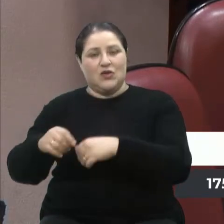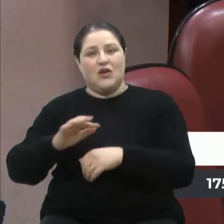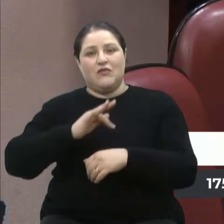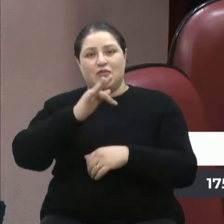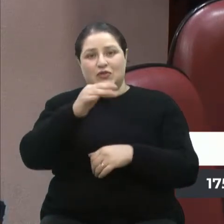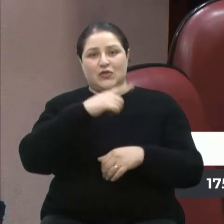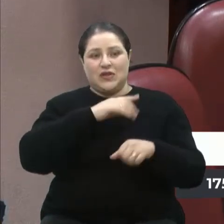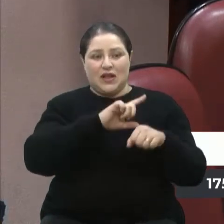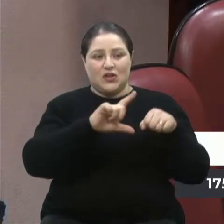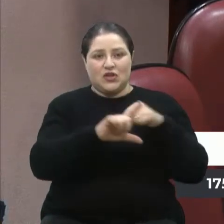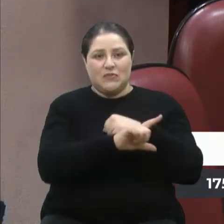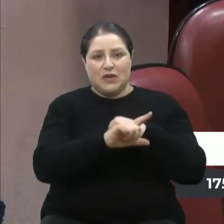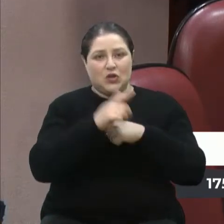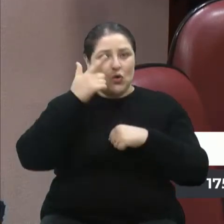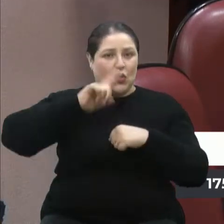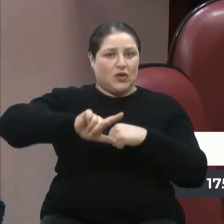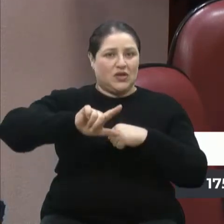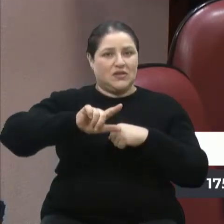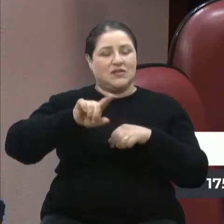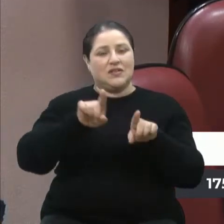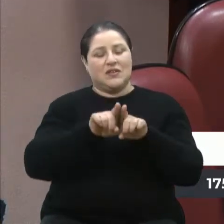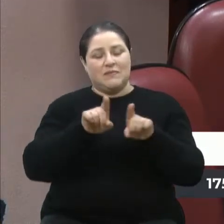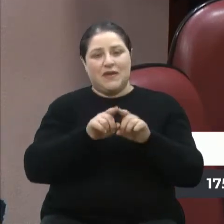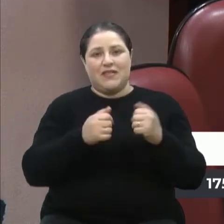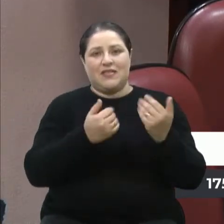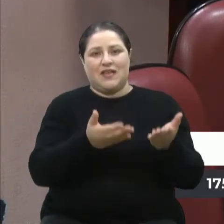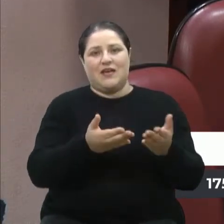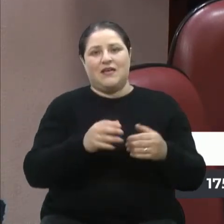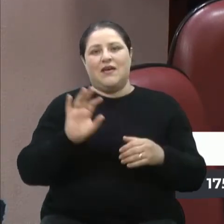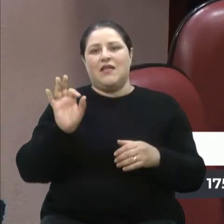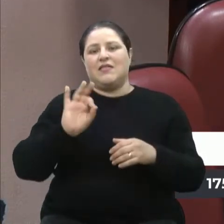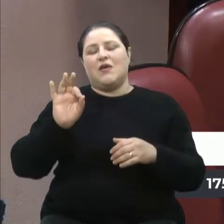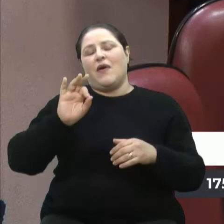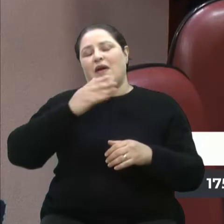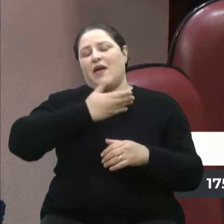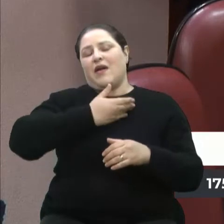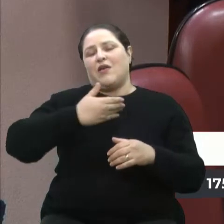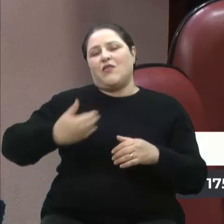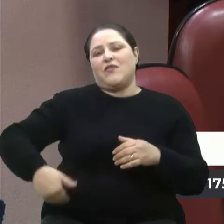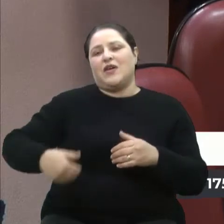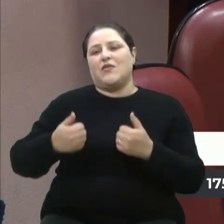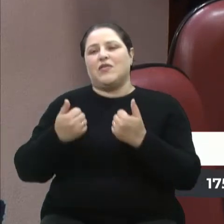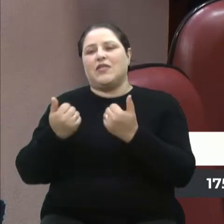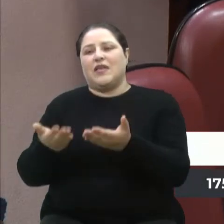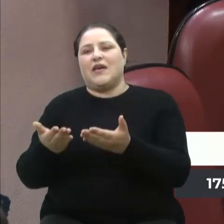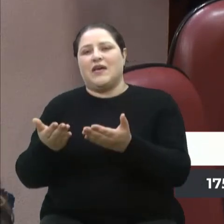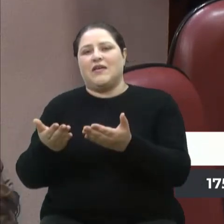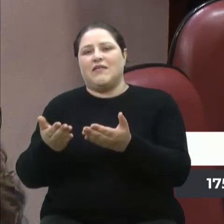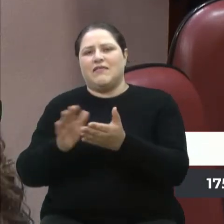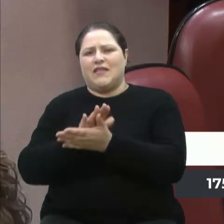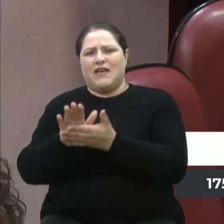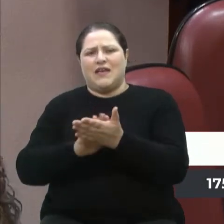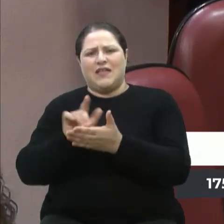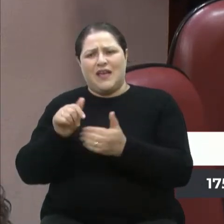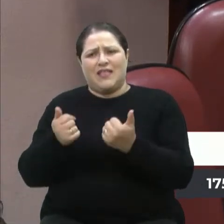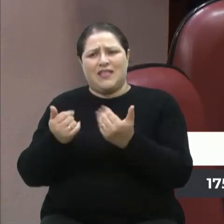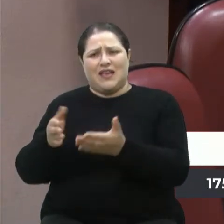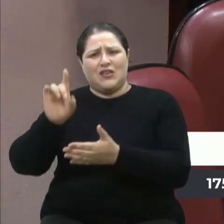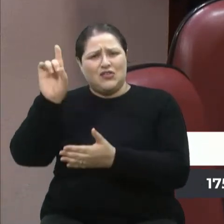alegria. O poder público não está dando nada, está dando dignidade. Então, talvez a Marisol falou,